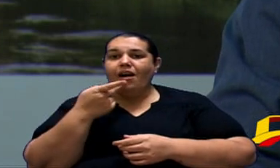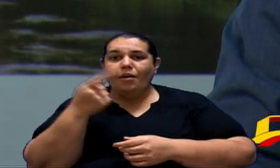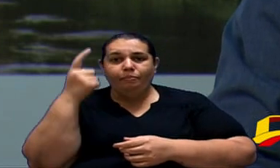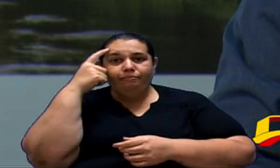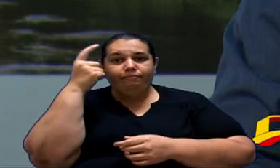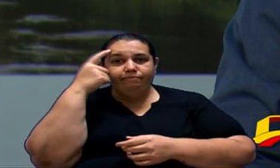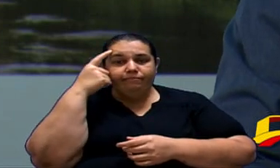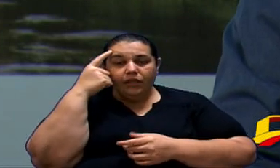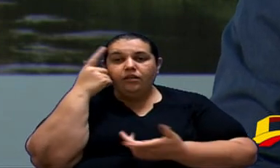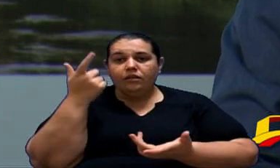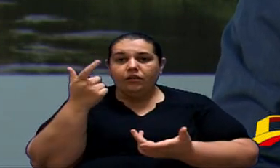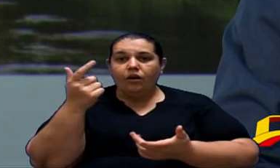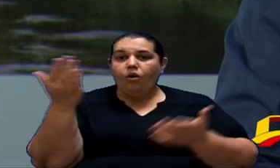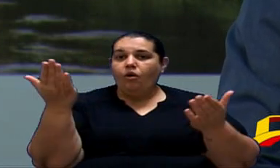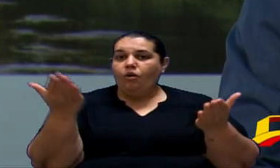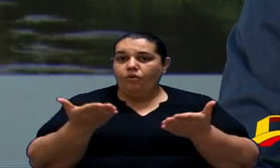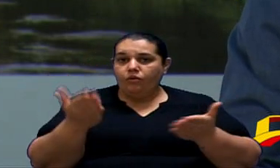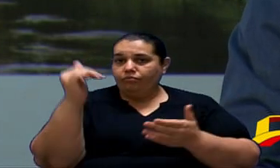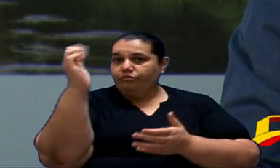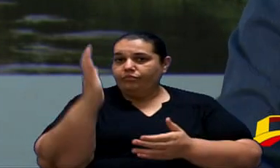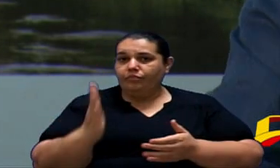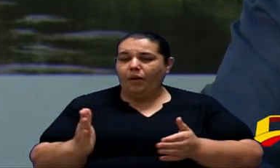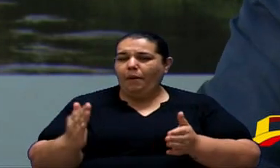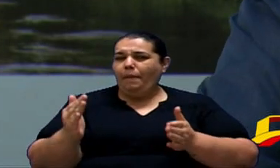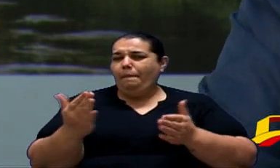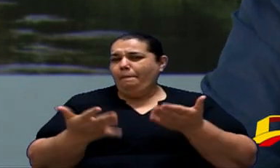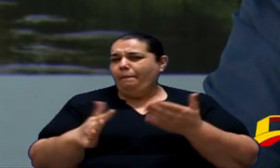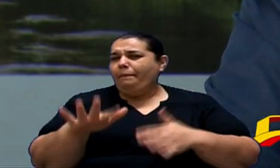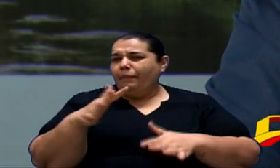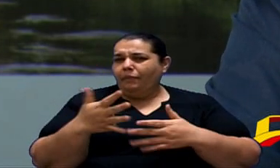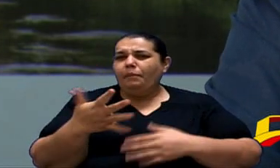Hoje no Brasil Deputado Cezinha Nós temos Aproximadamente